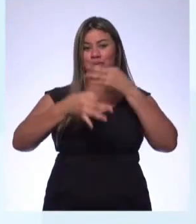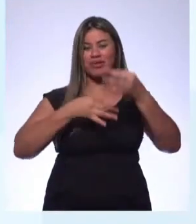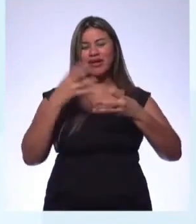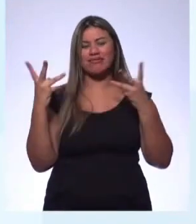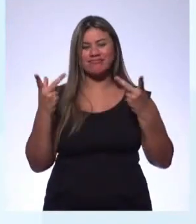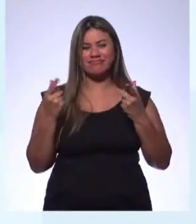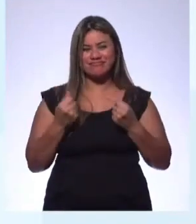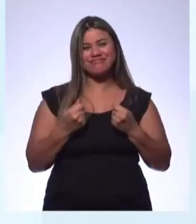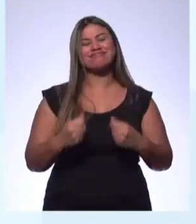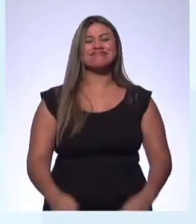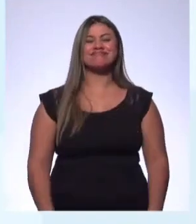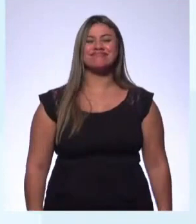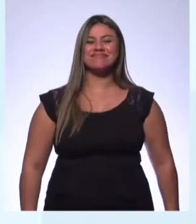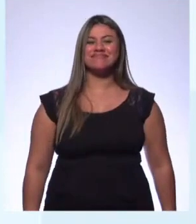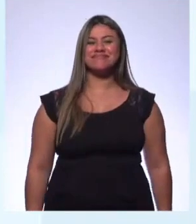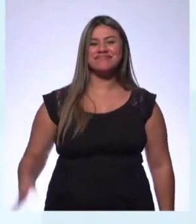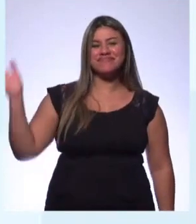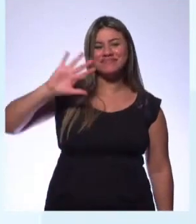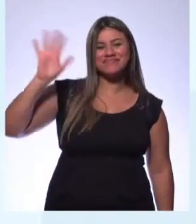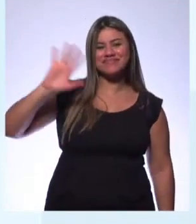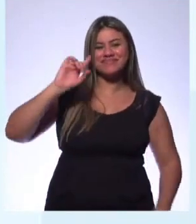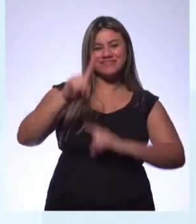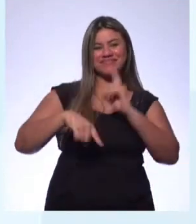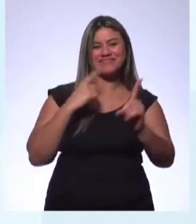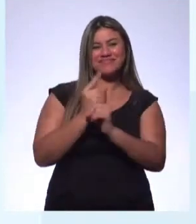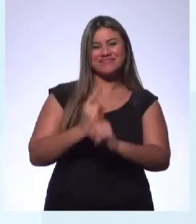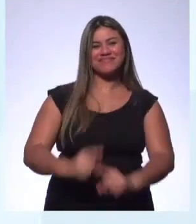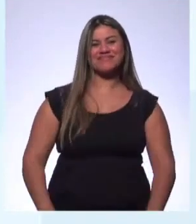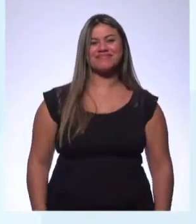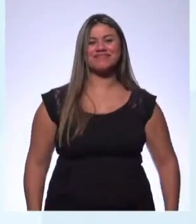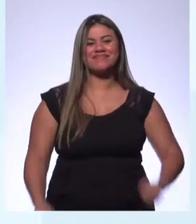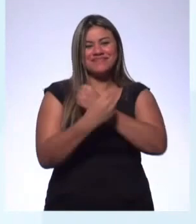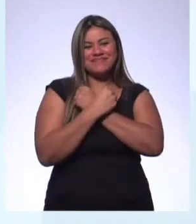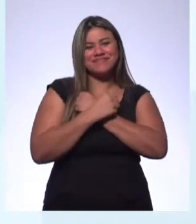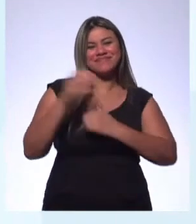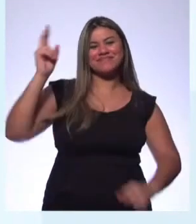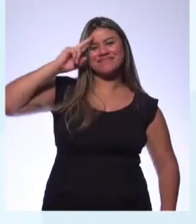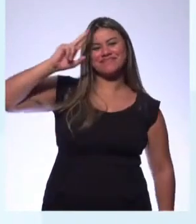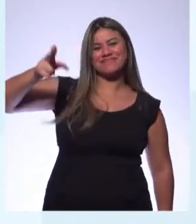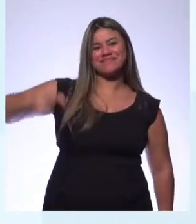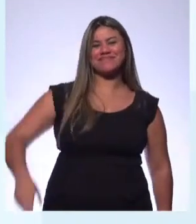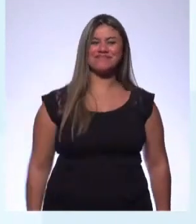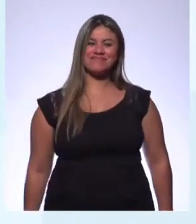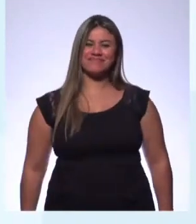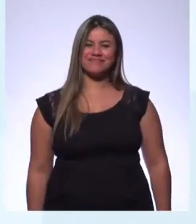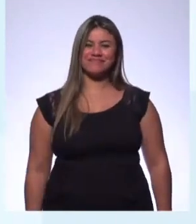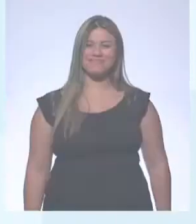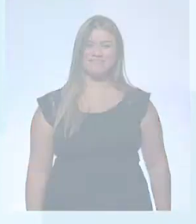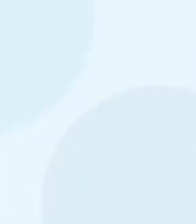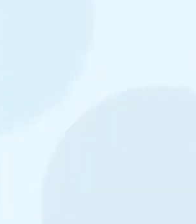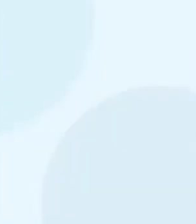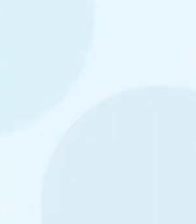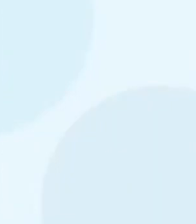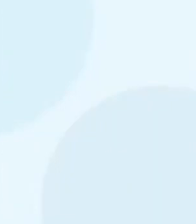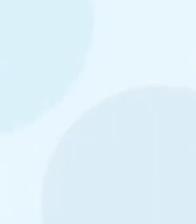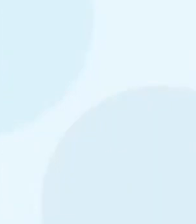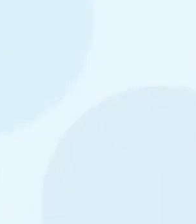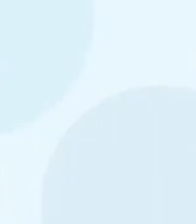sensacional da professora Tayana. Vamos lá, gente. Tchau, tchau. até a próxima aula. Grande abraço. Valeu. E